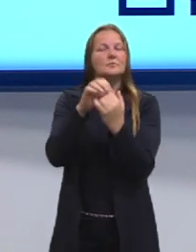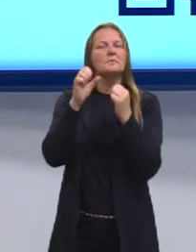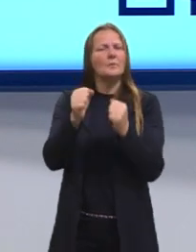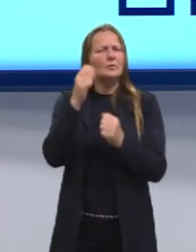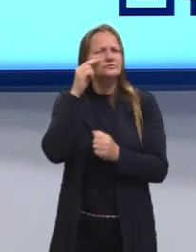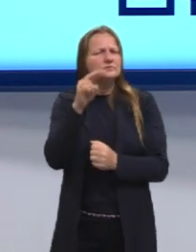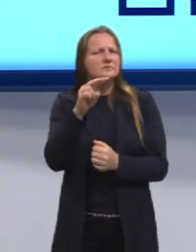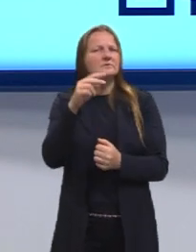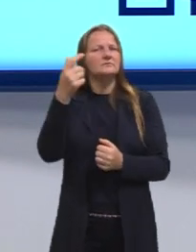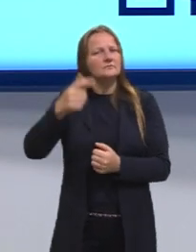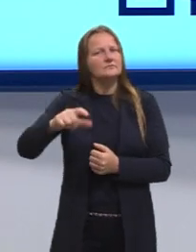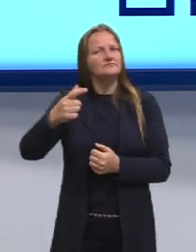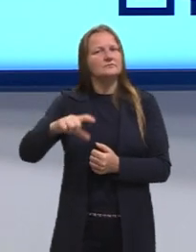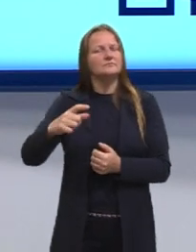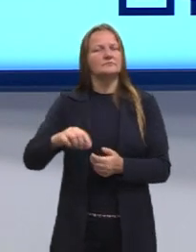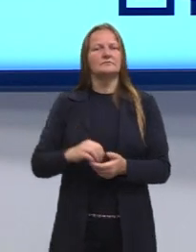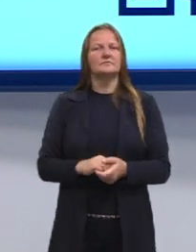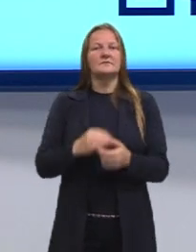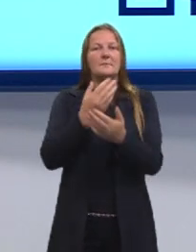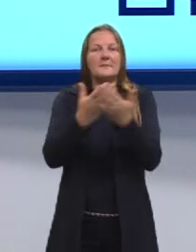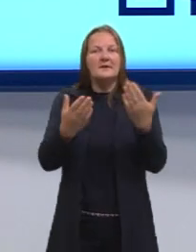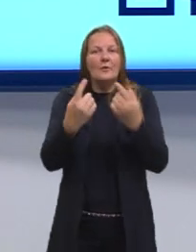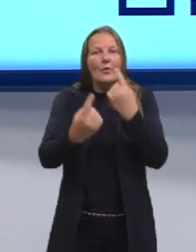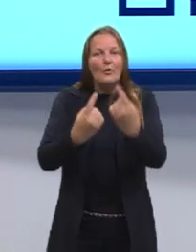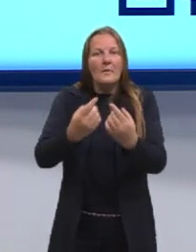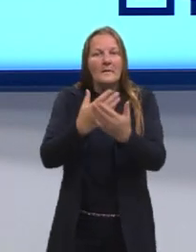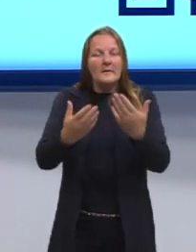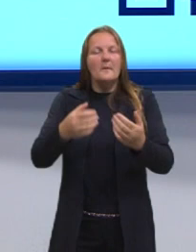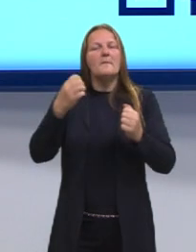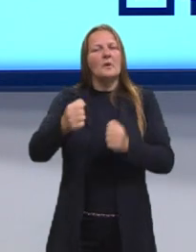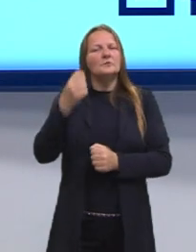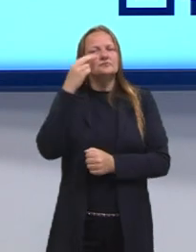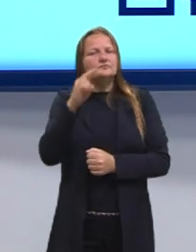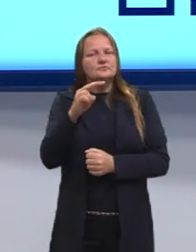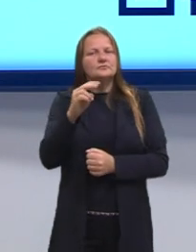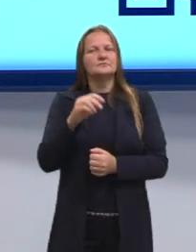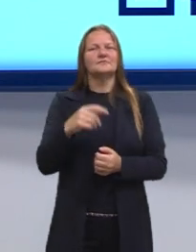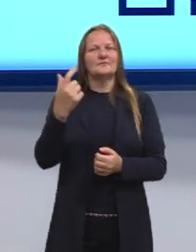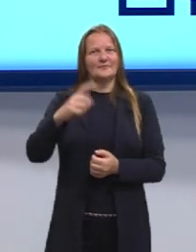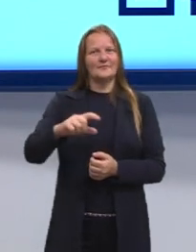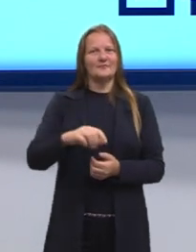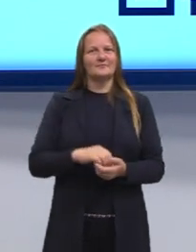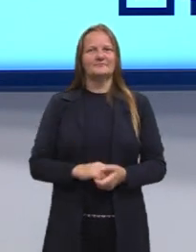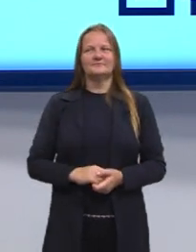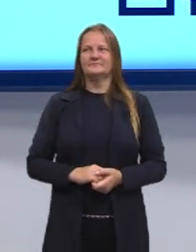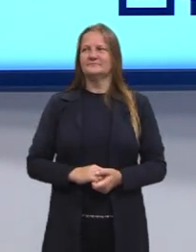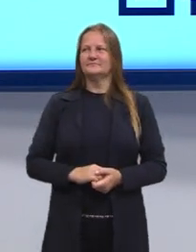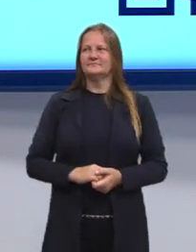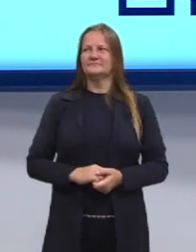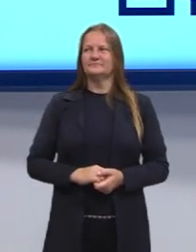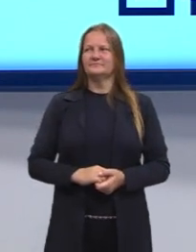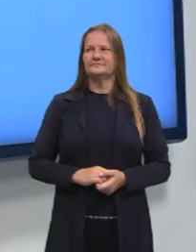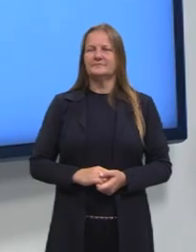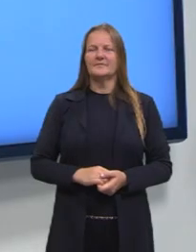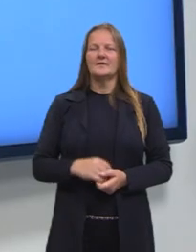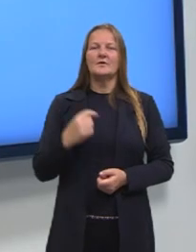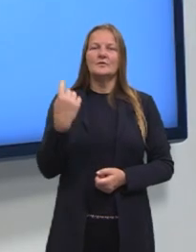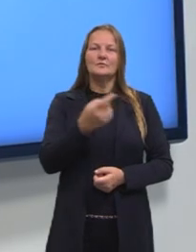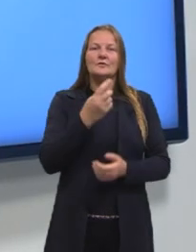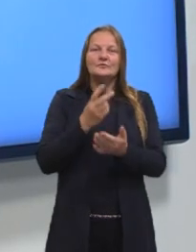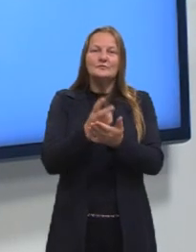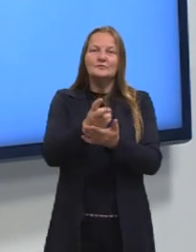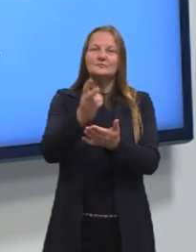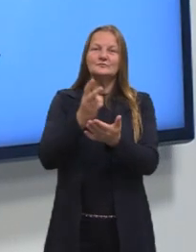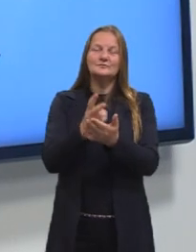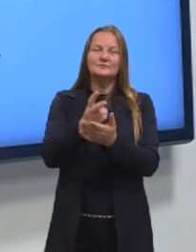assistir novamente, se perdeu alguma aula também, corre lá para dar uma verificada. Nós vamos continuar